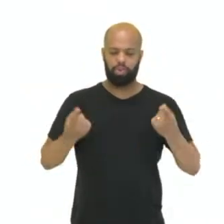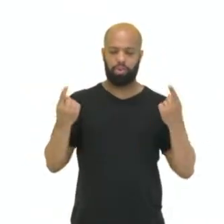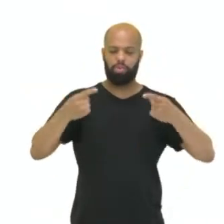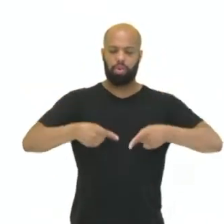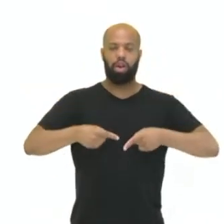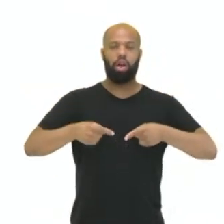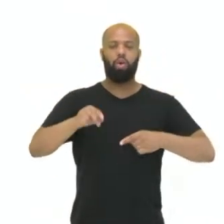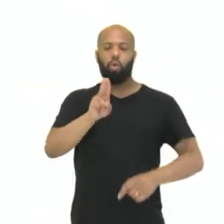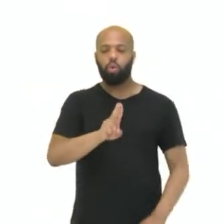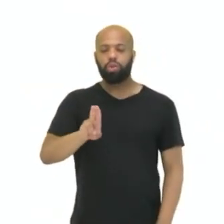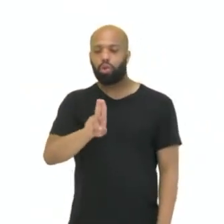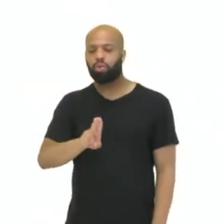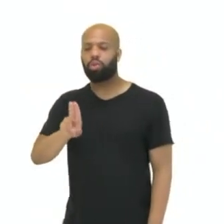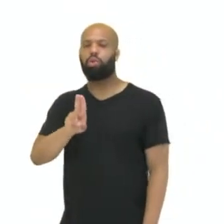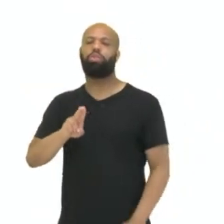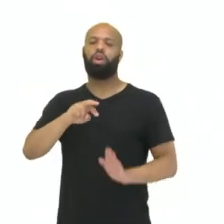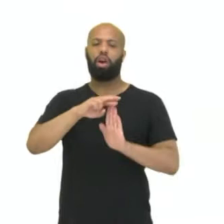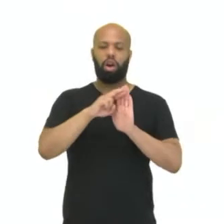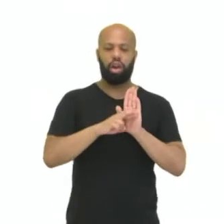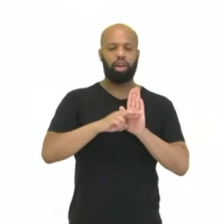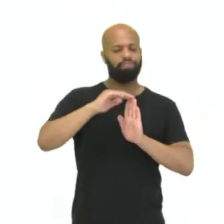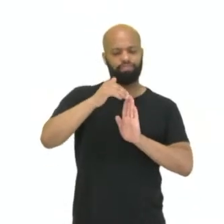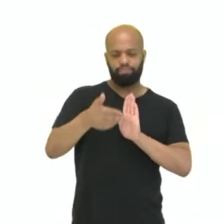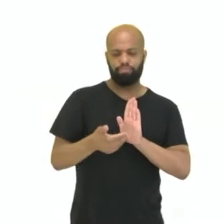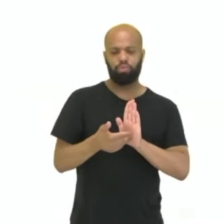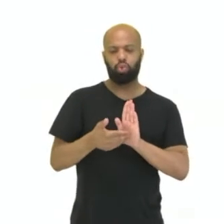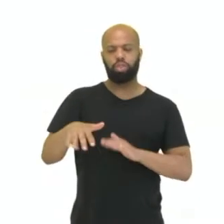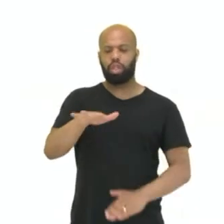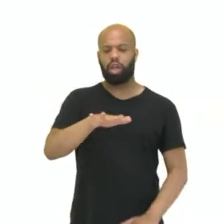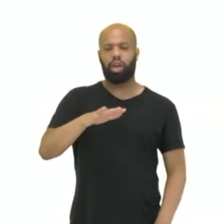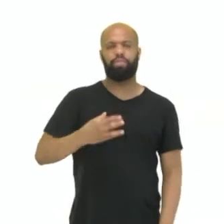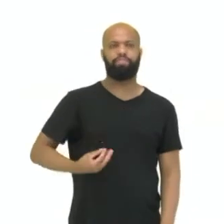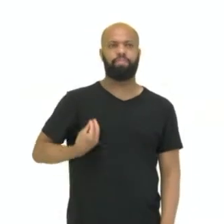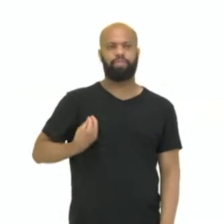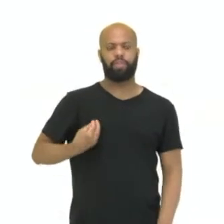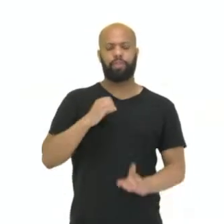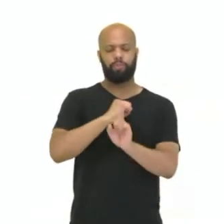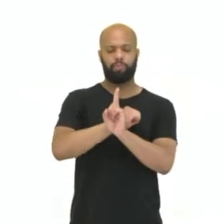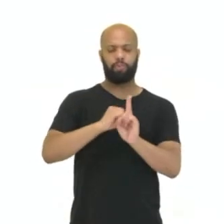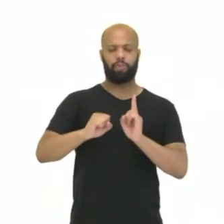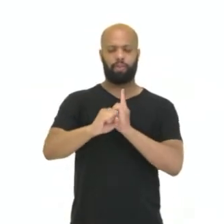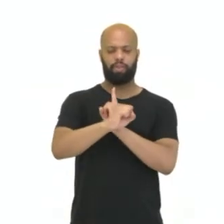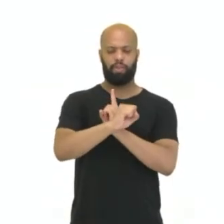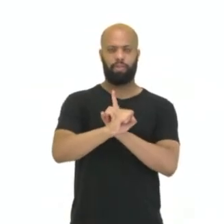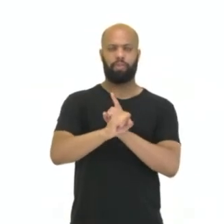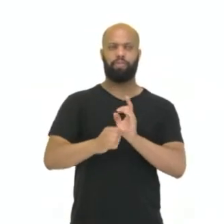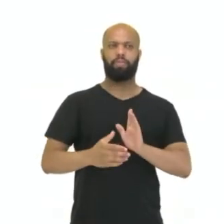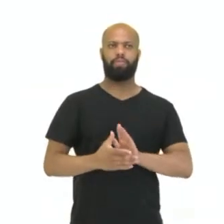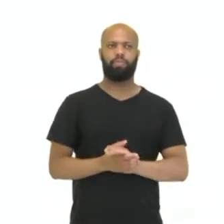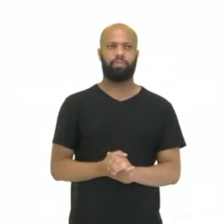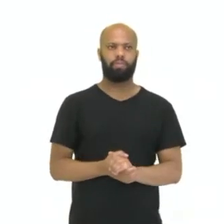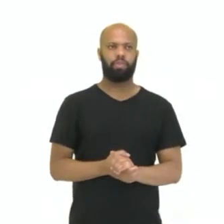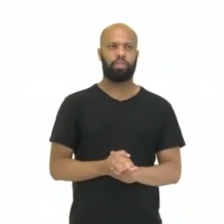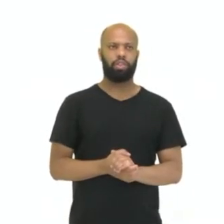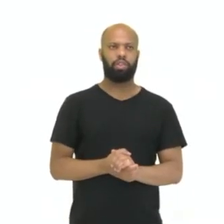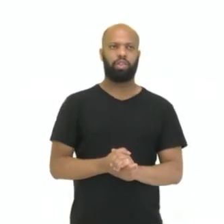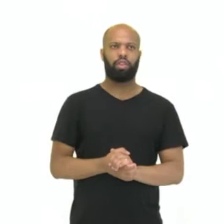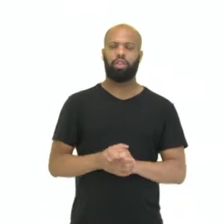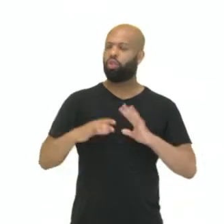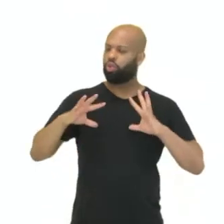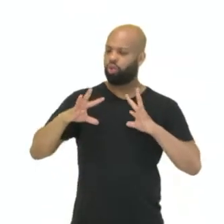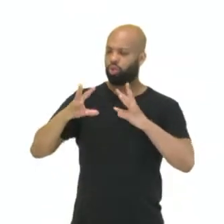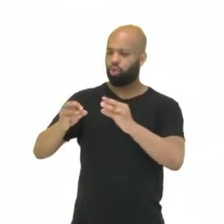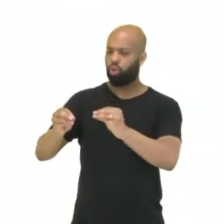adotada com uma regra praticamente em todos os setores da vida social. Todos jogam para